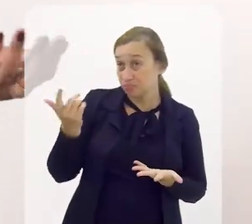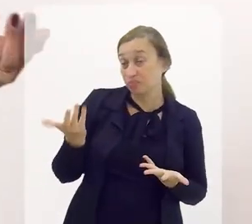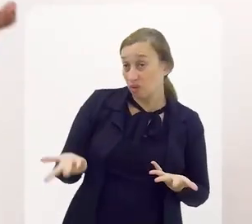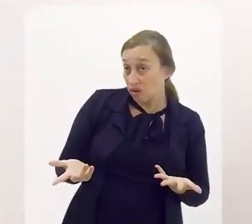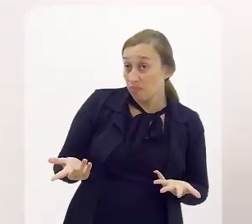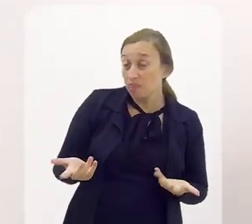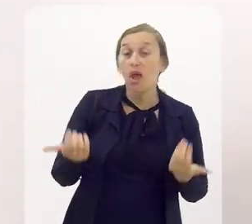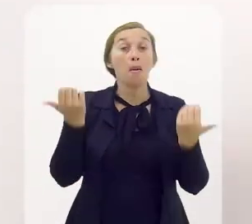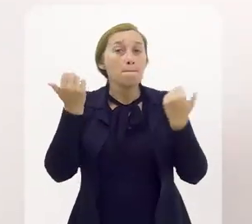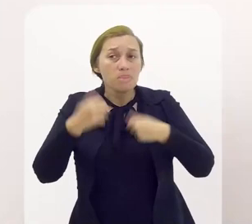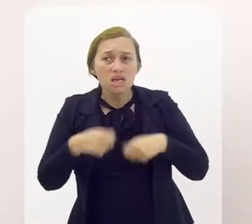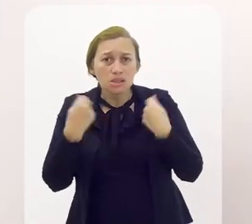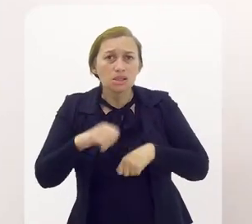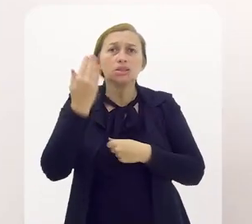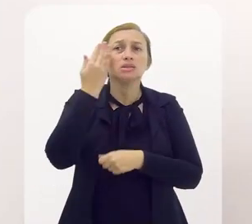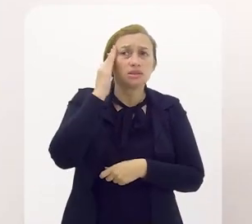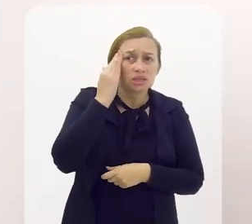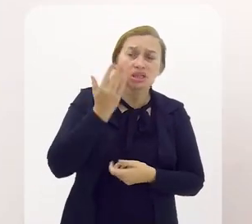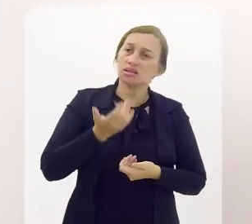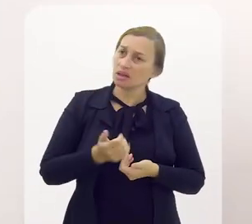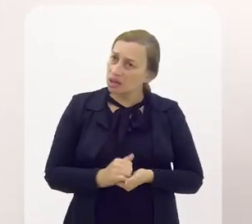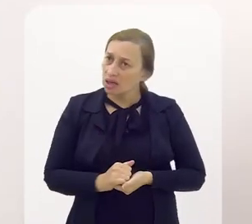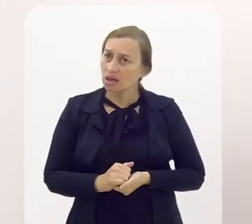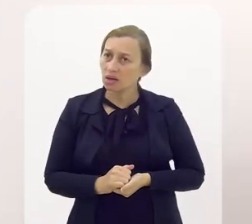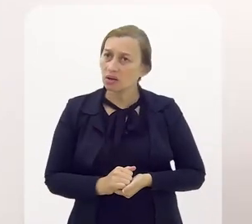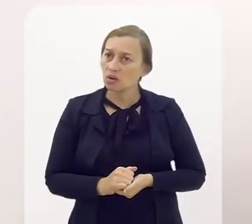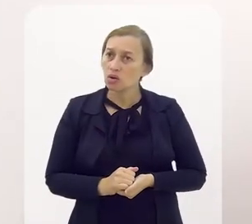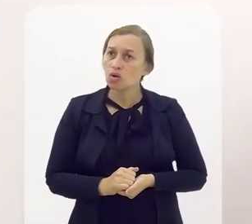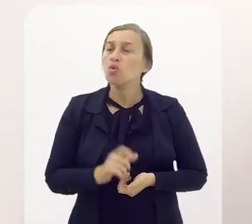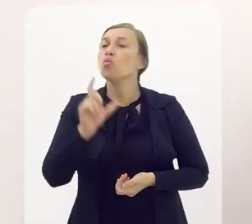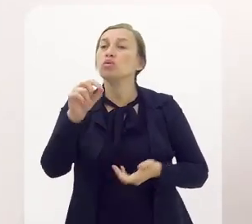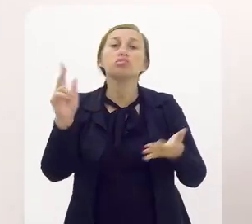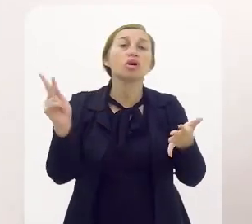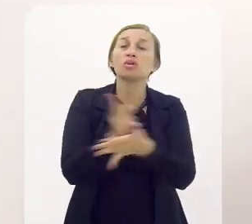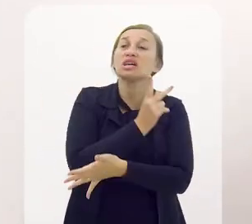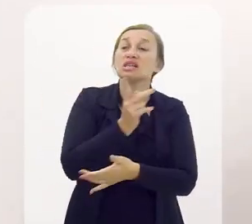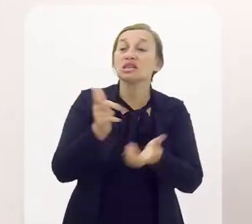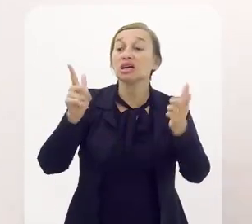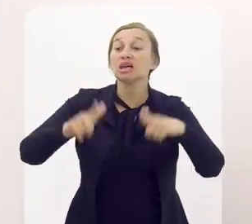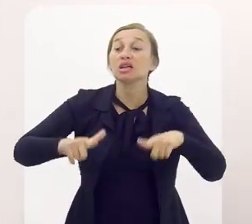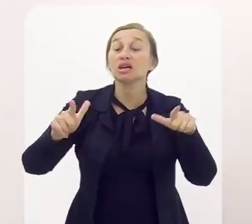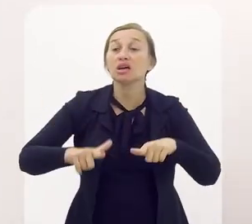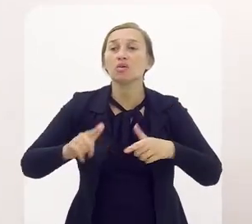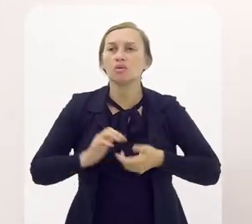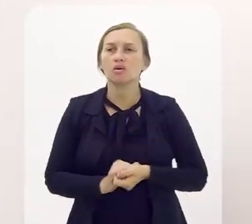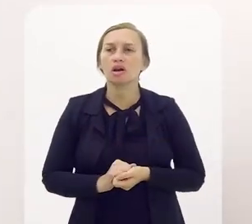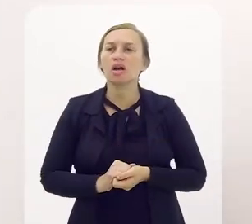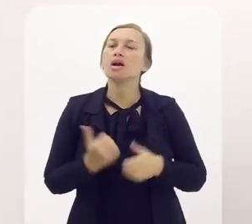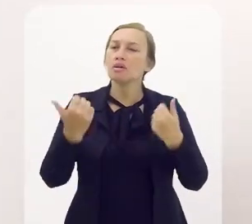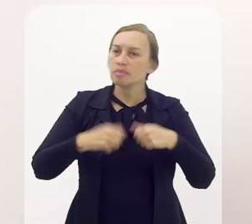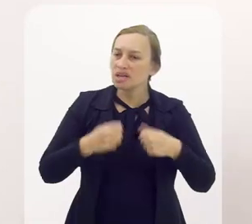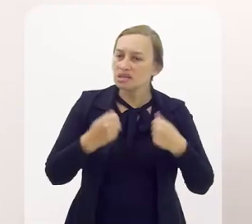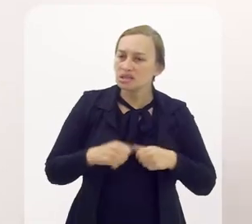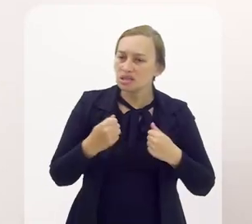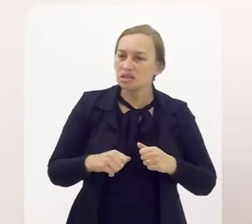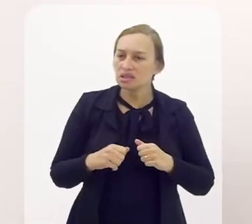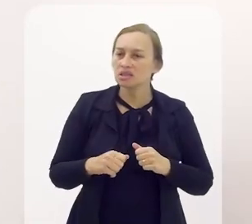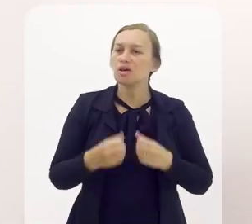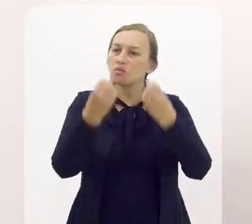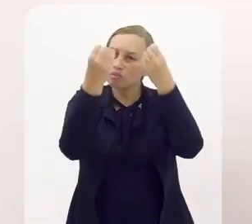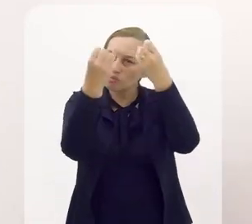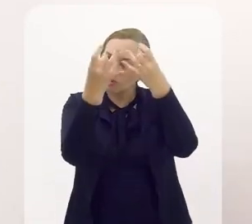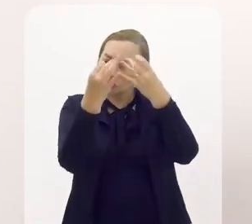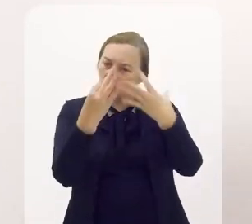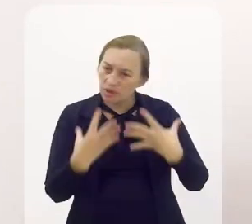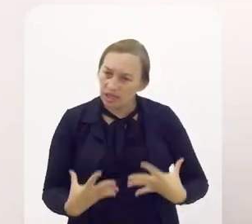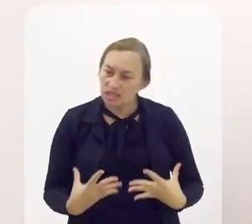geralmente não tem, ela precisa entender o que está acontecendo ali. Exatamente. tem que ter uma fácil